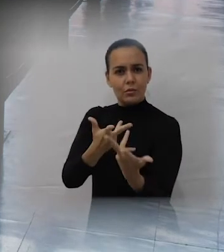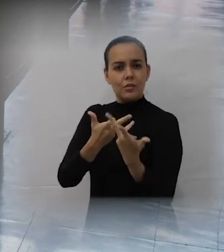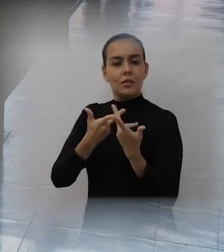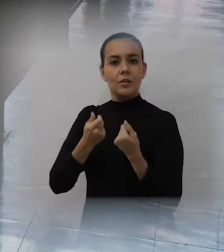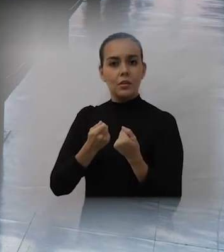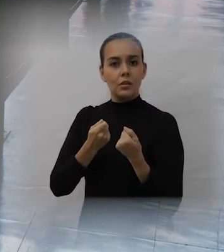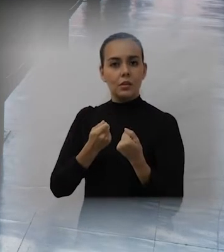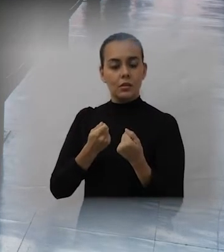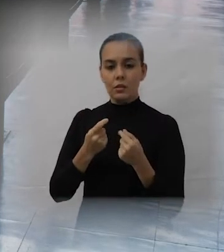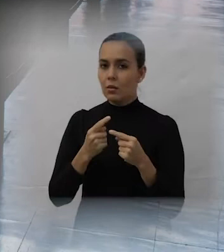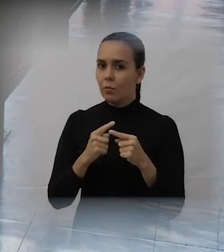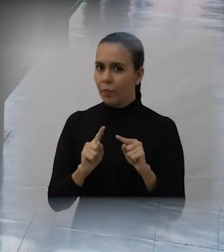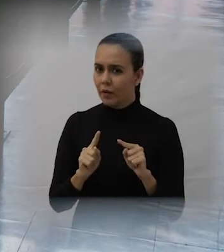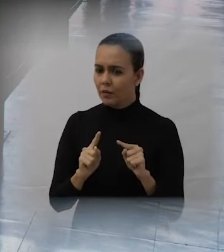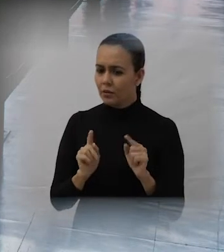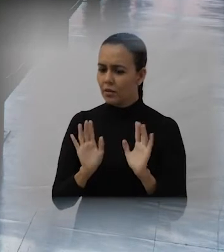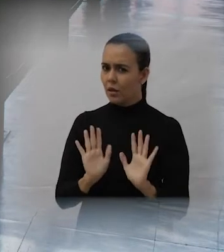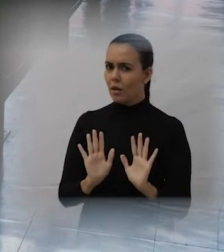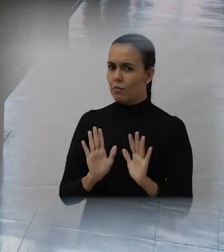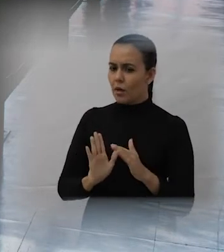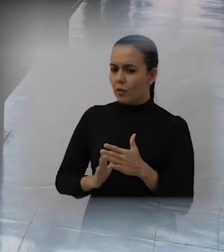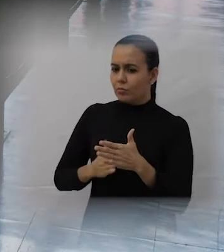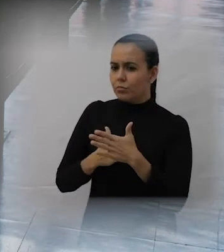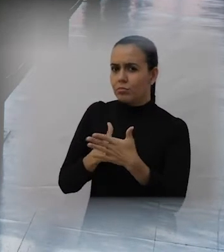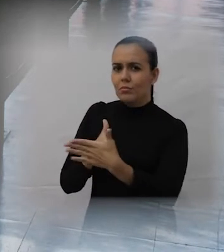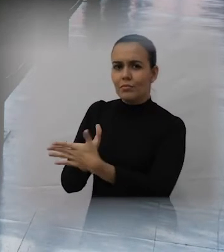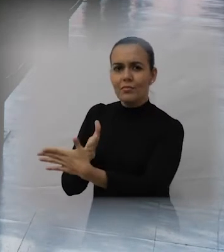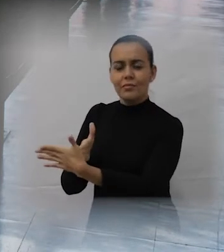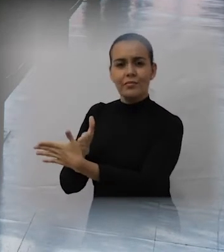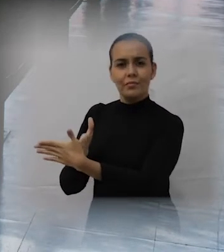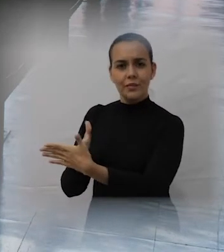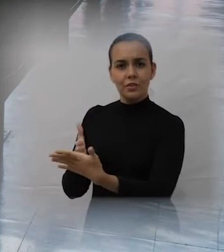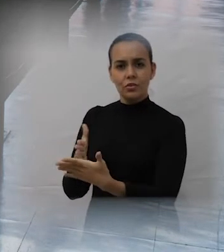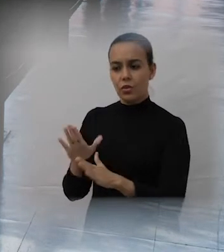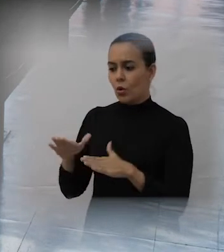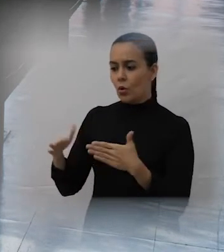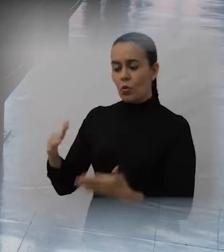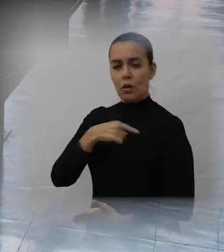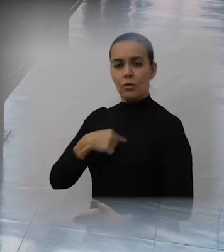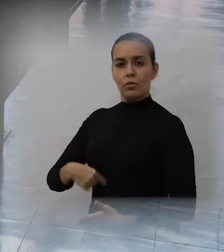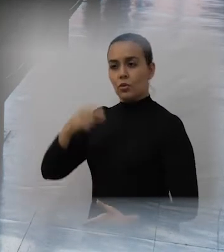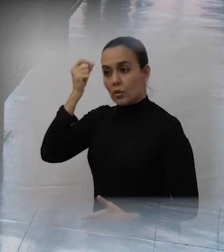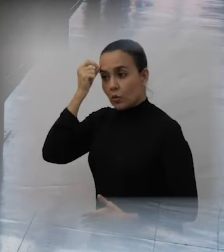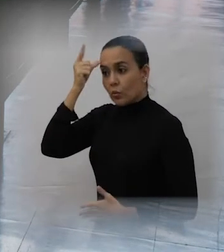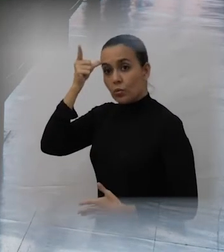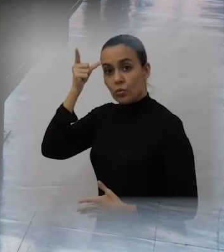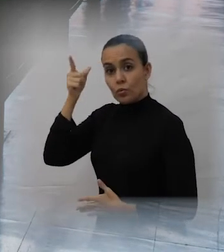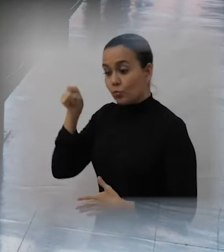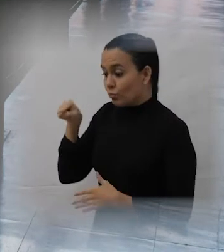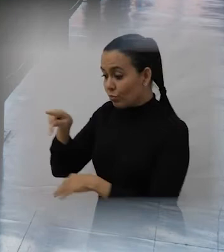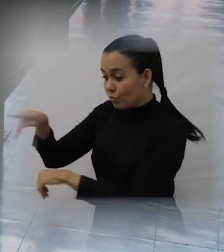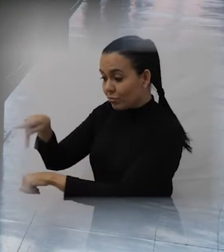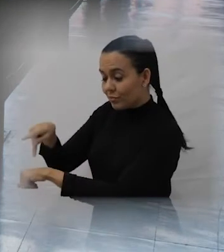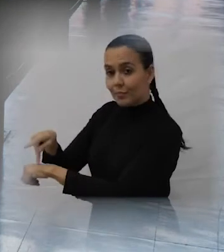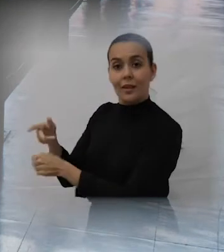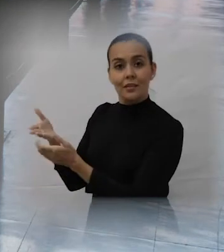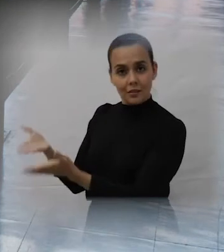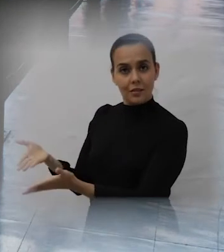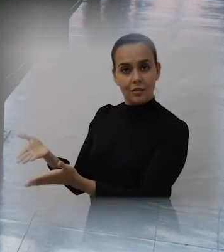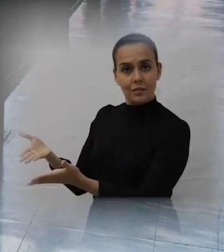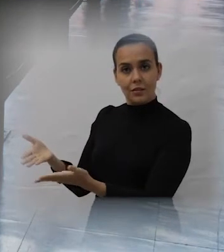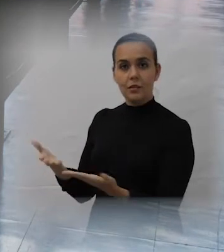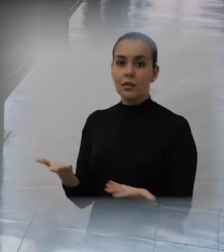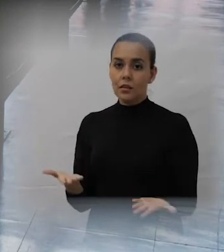Japão que se inseriu de uma outra forma, né? Por razões geopolíticas também. Então, quer dizer, esse soft power chinês, ele vem como uma resposta